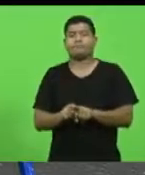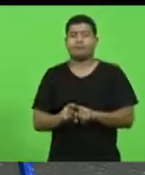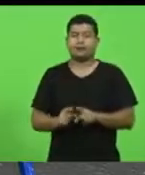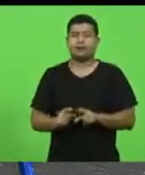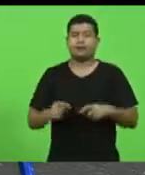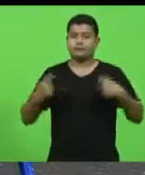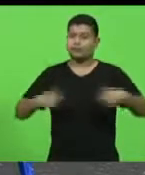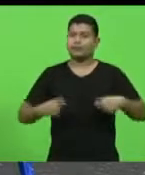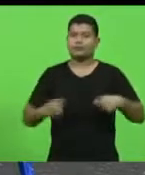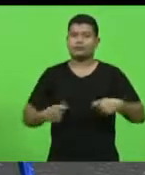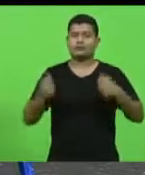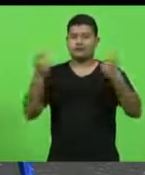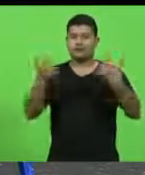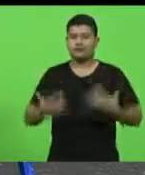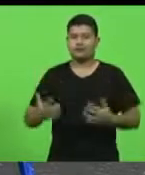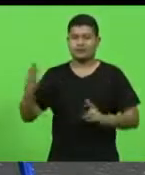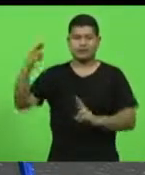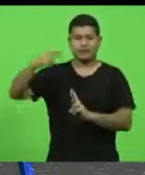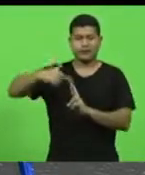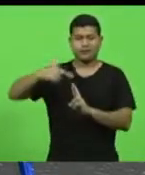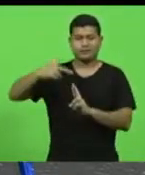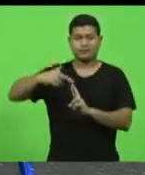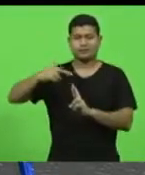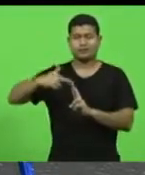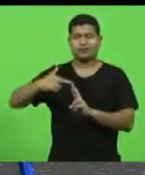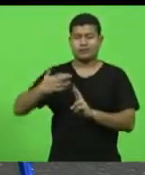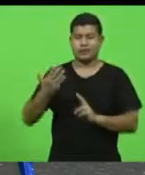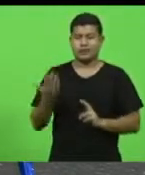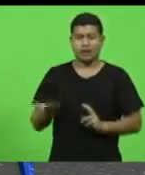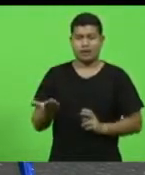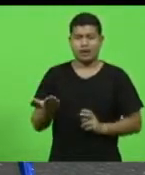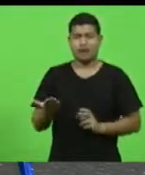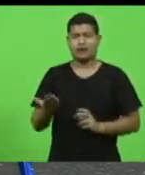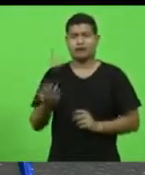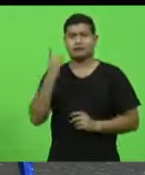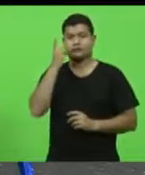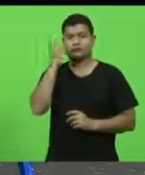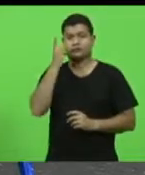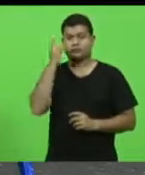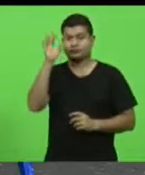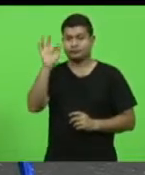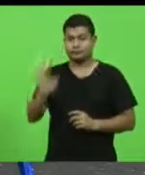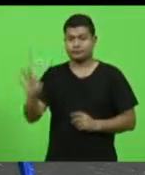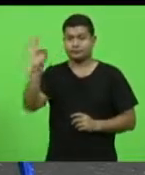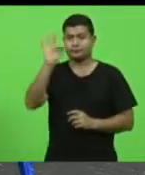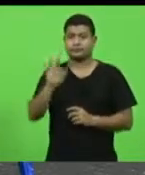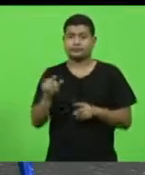aos nossos deputados federais e senadores.